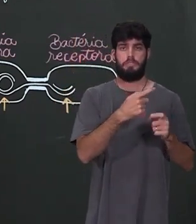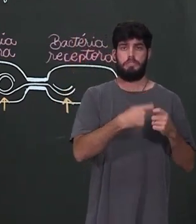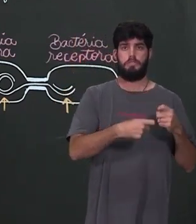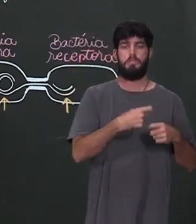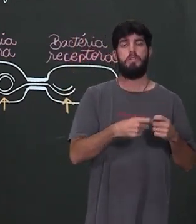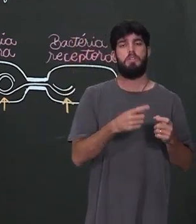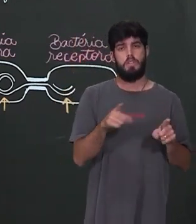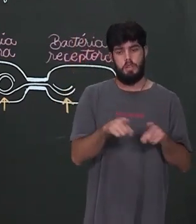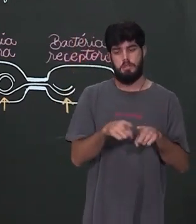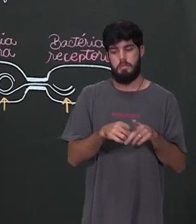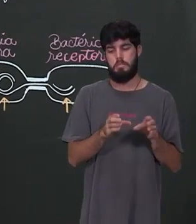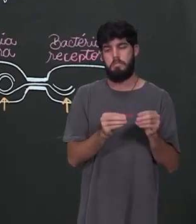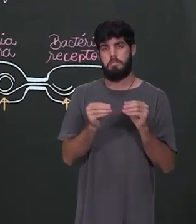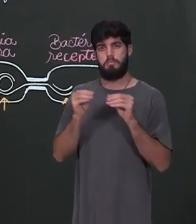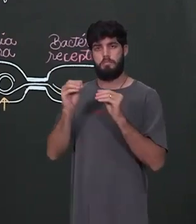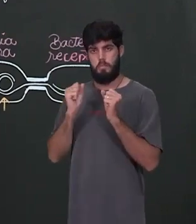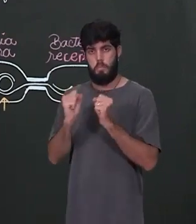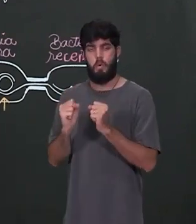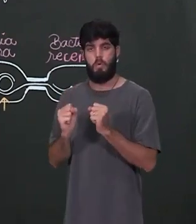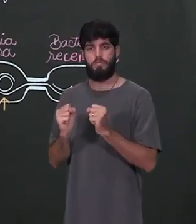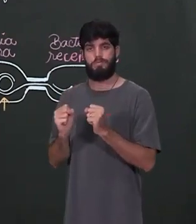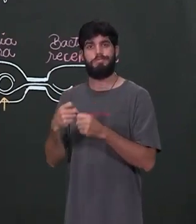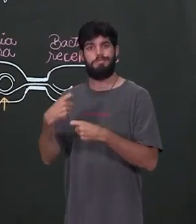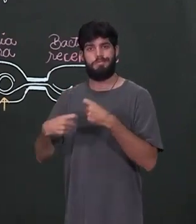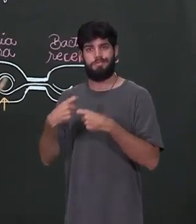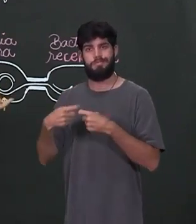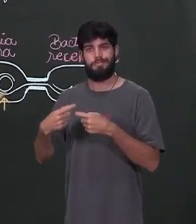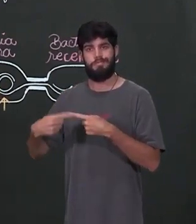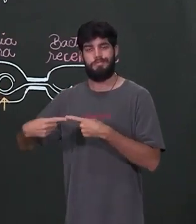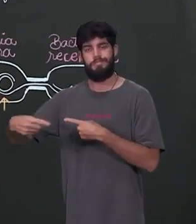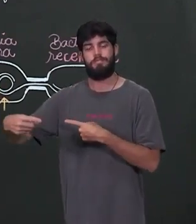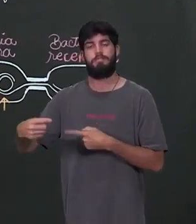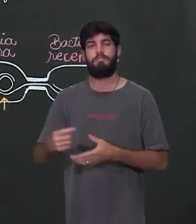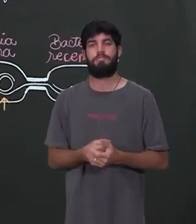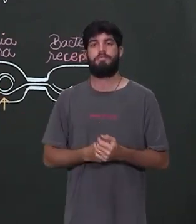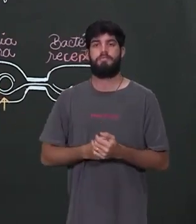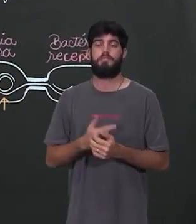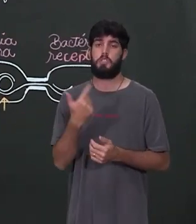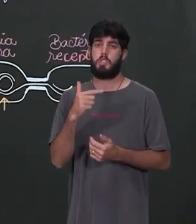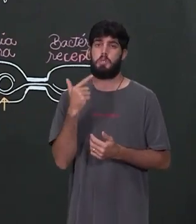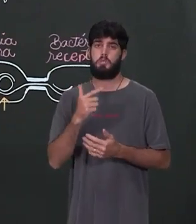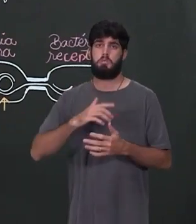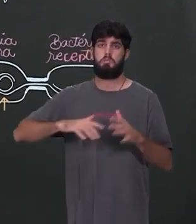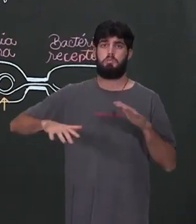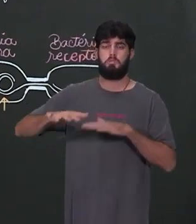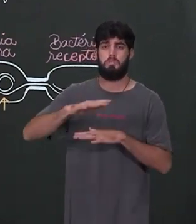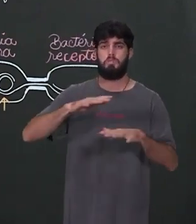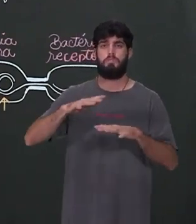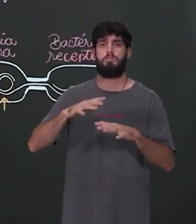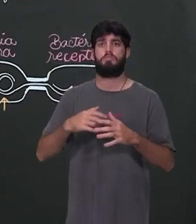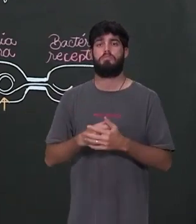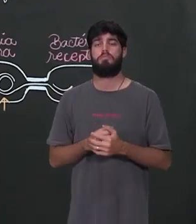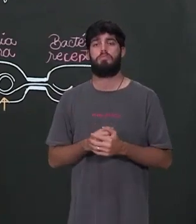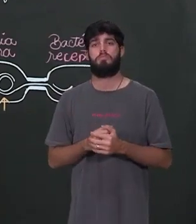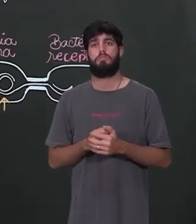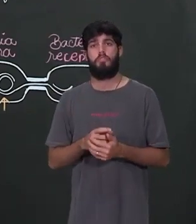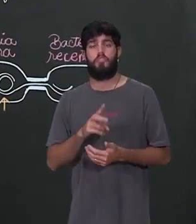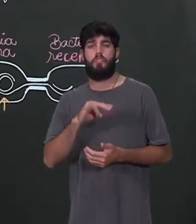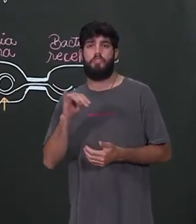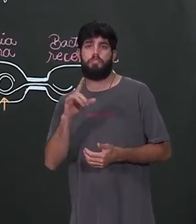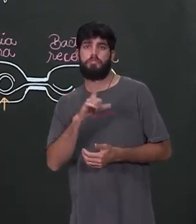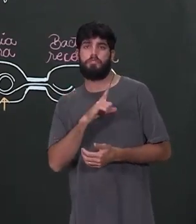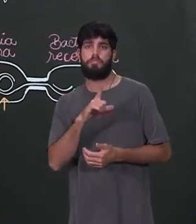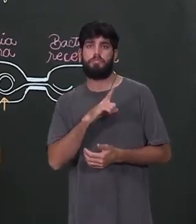podem também fazer reprodução sexuada. Podem também ter troca de material genético. Não tem macho, não tem fêmea. Eu vou ter um